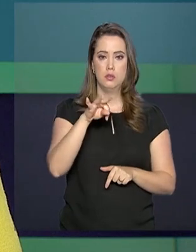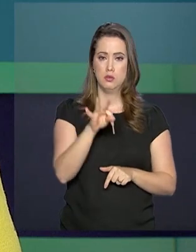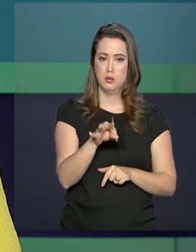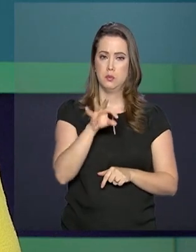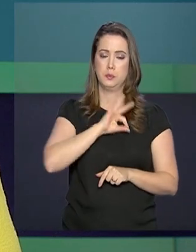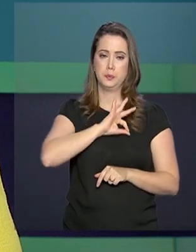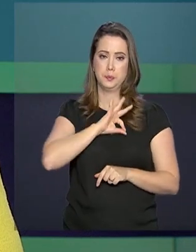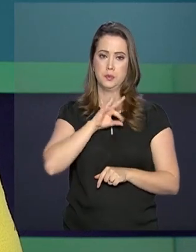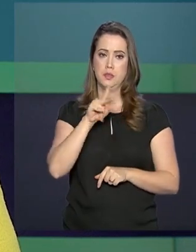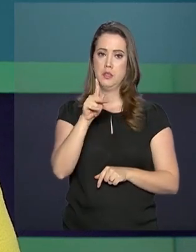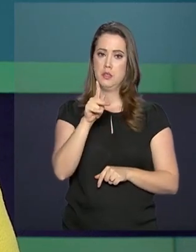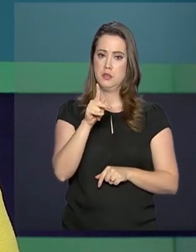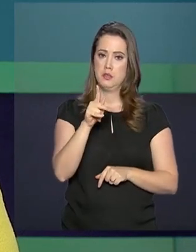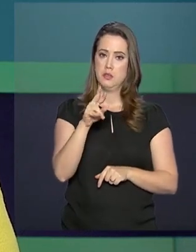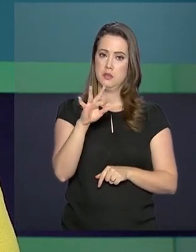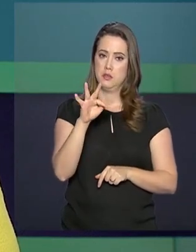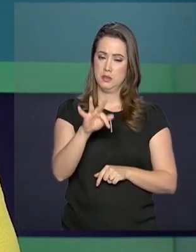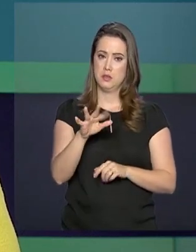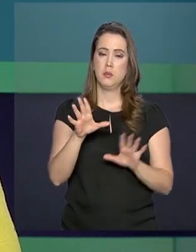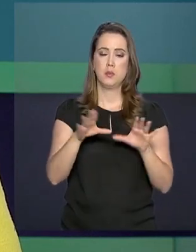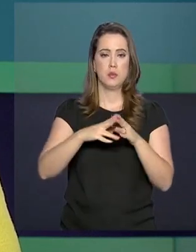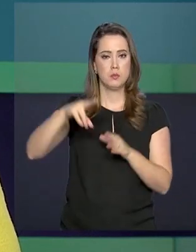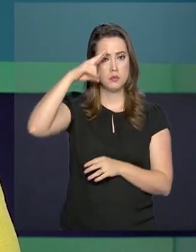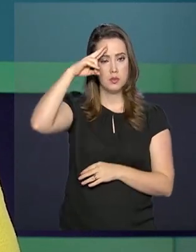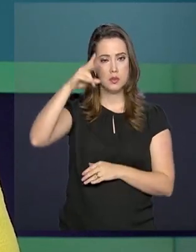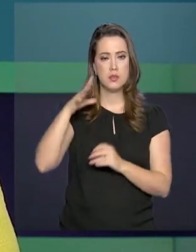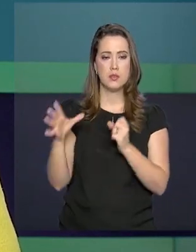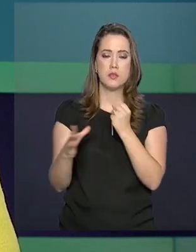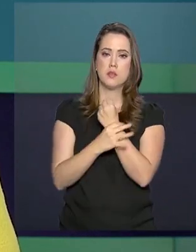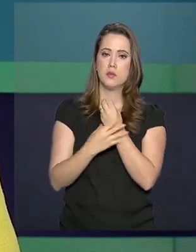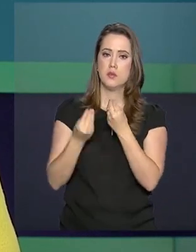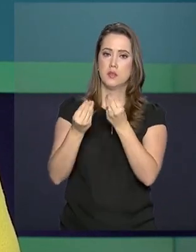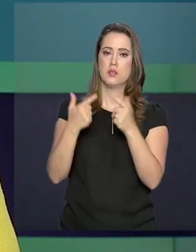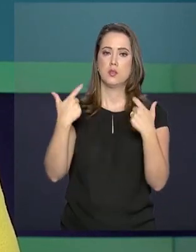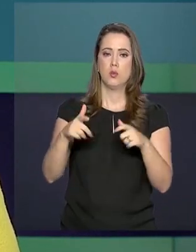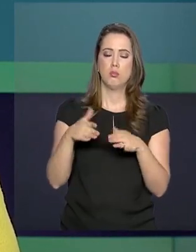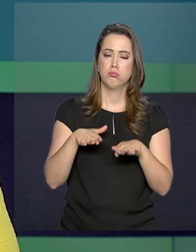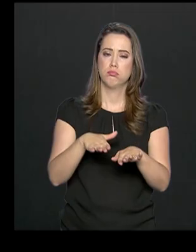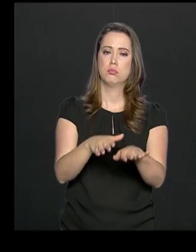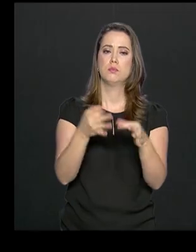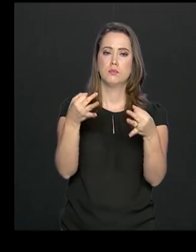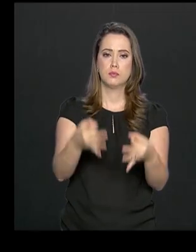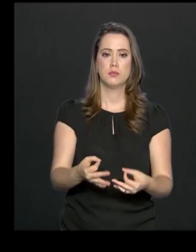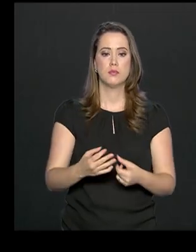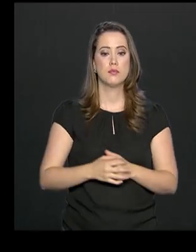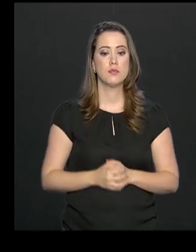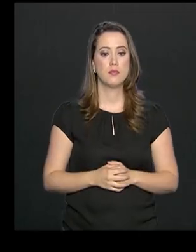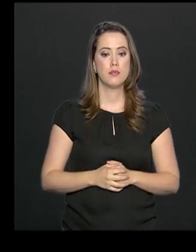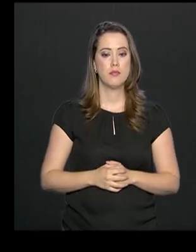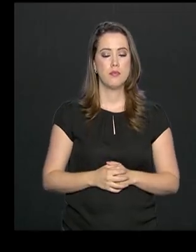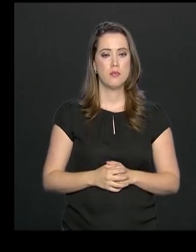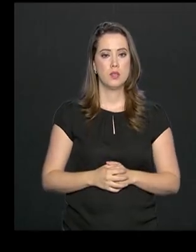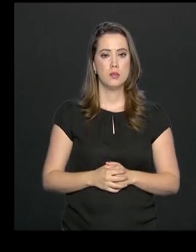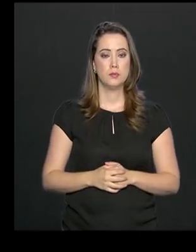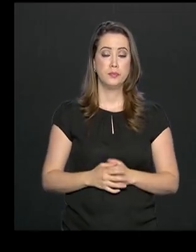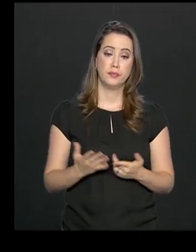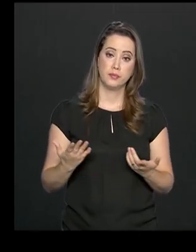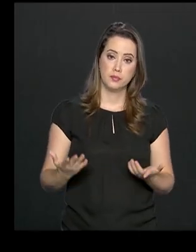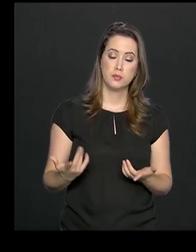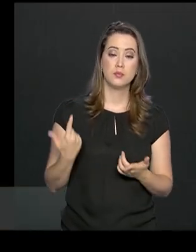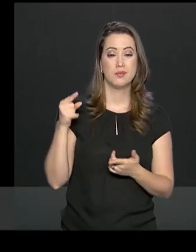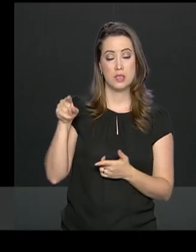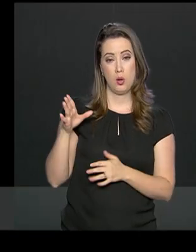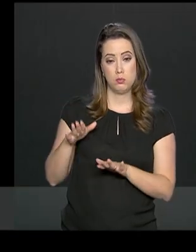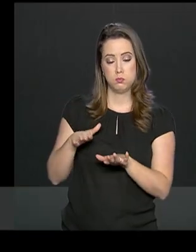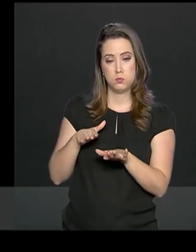e do Exército estão no local para segurar a manutenção do trânsito. A situação na